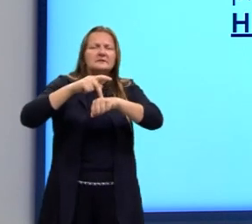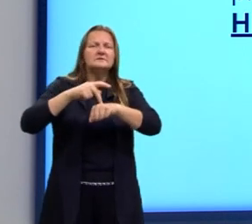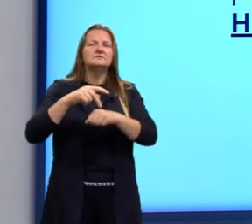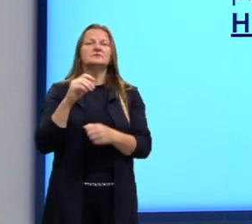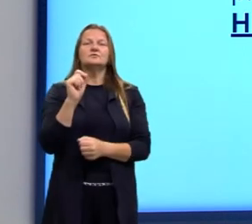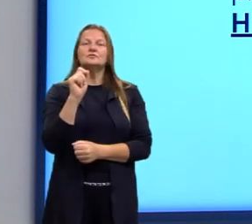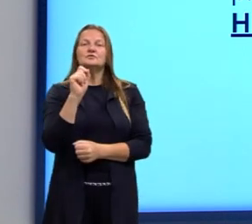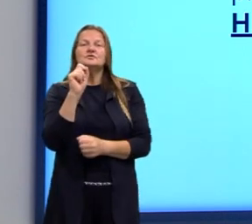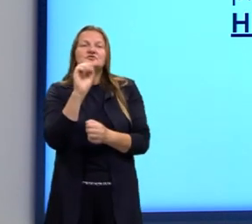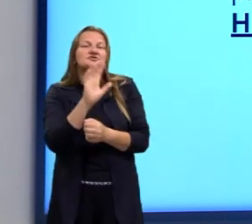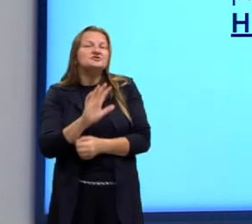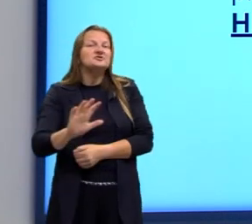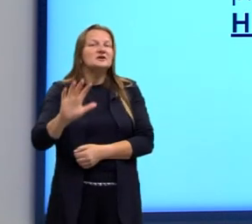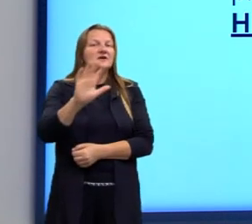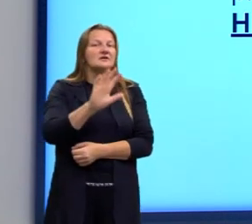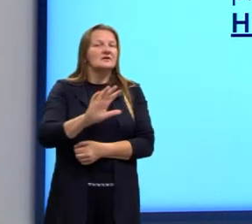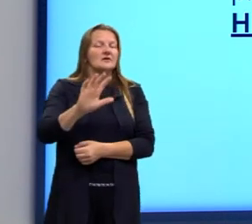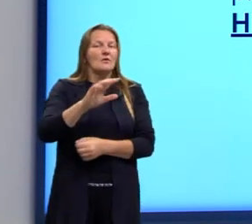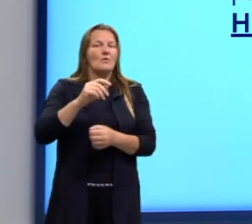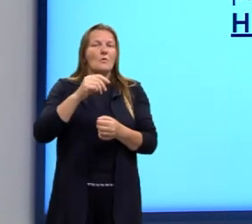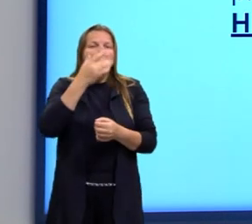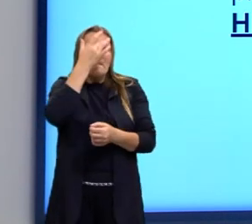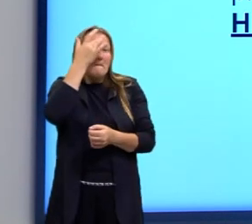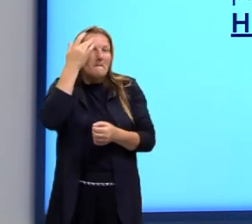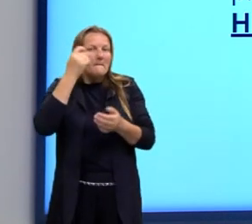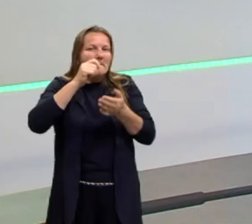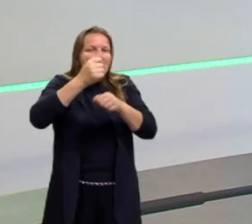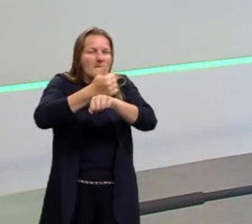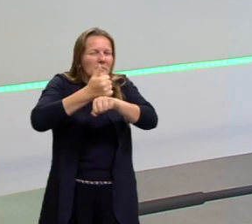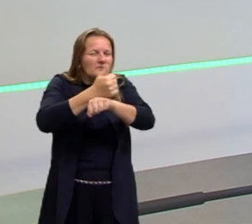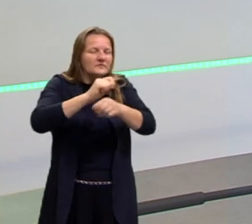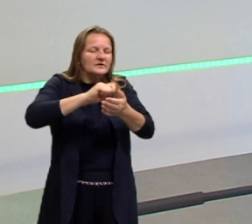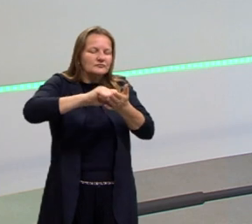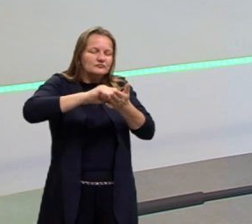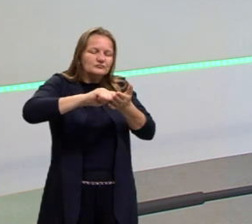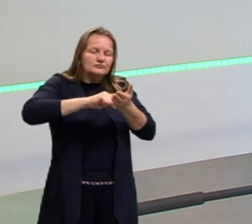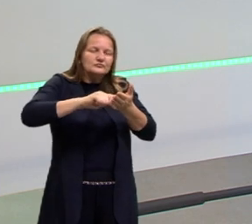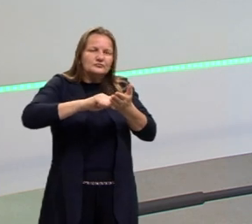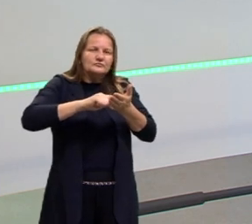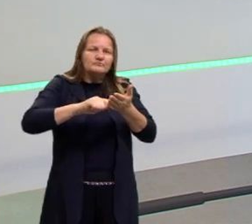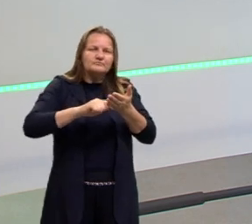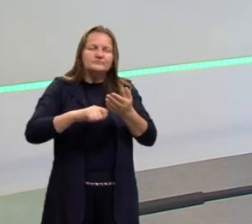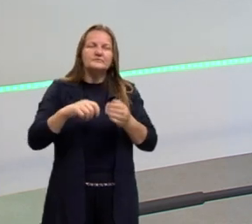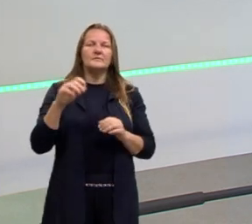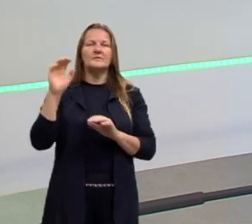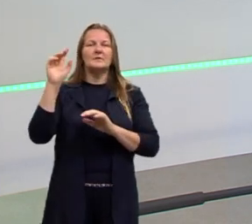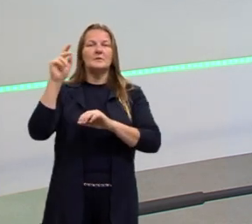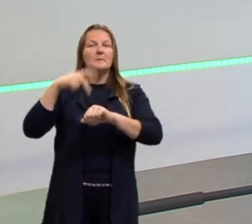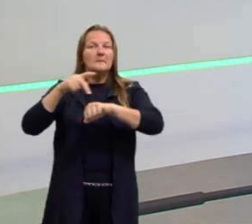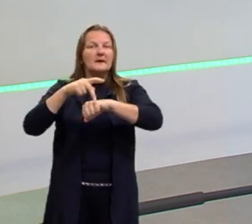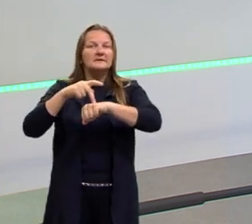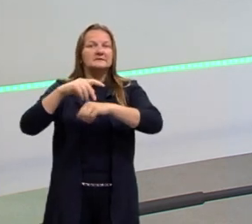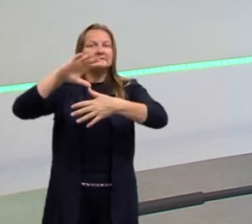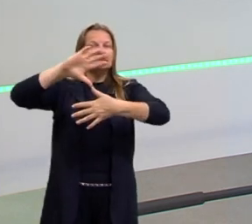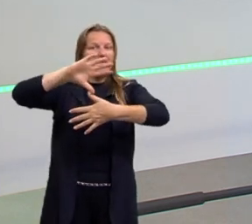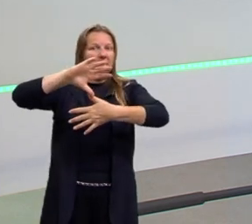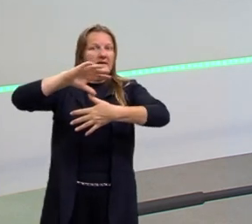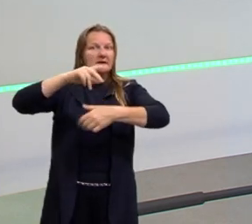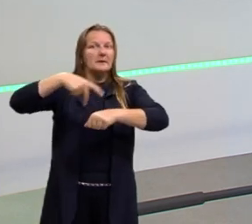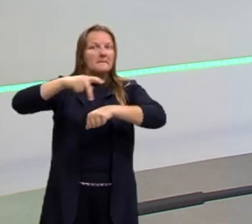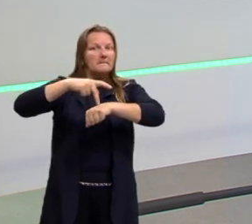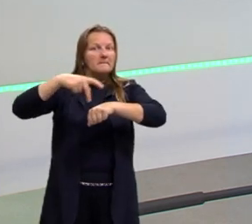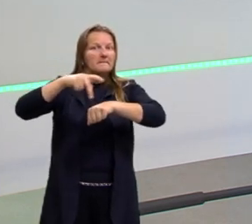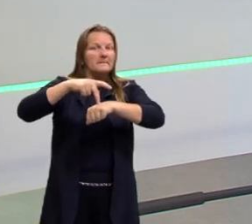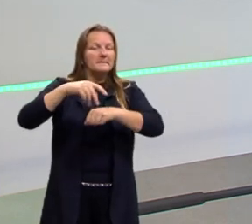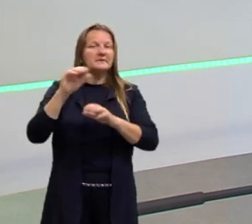maioria desses escritores, os escritores hispanos-americanos, eles são escritores que